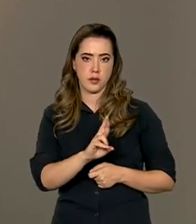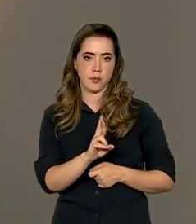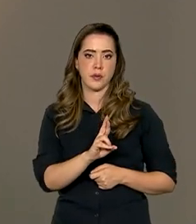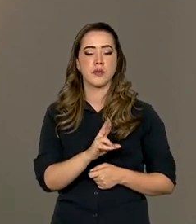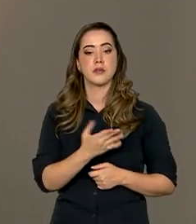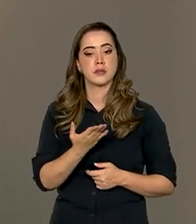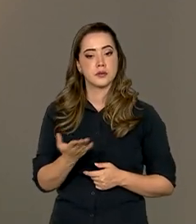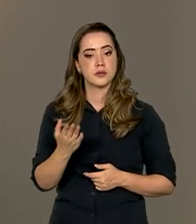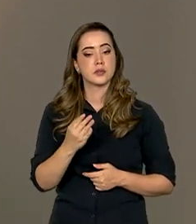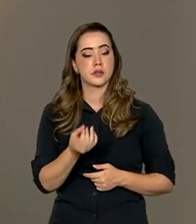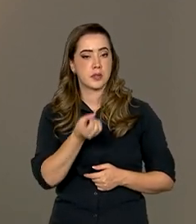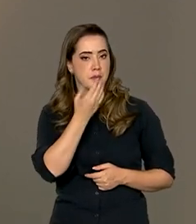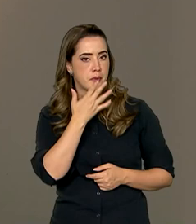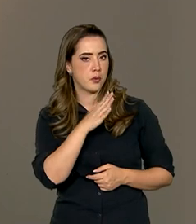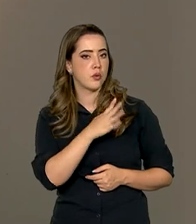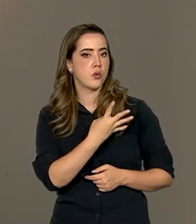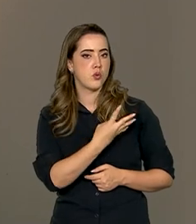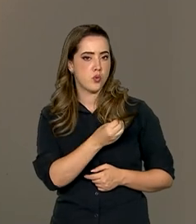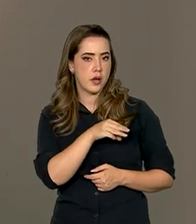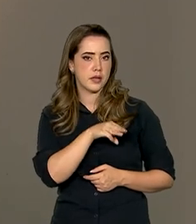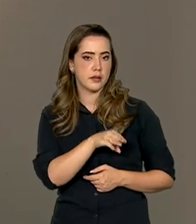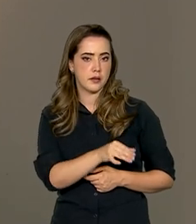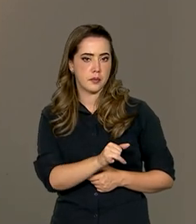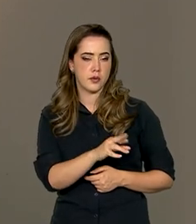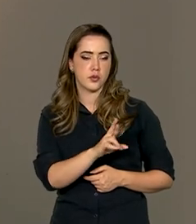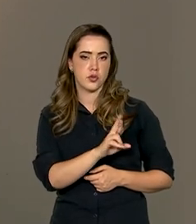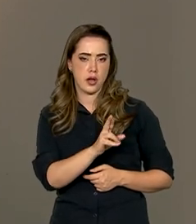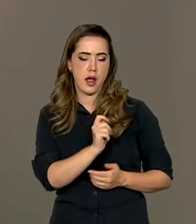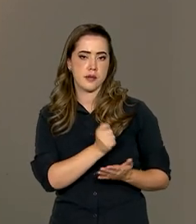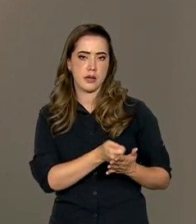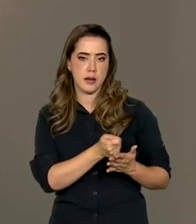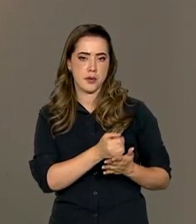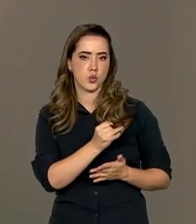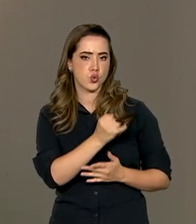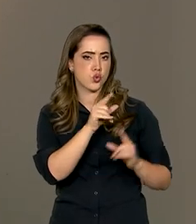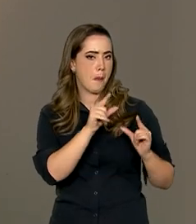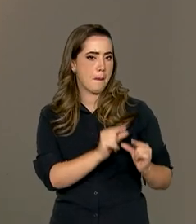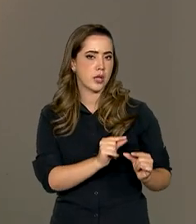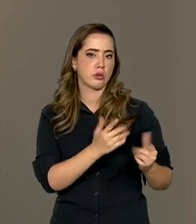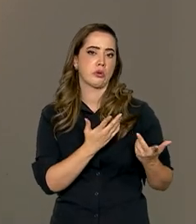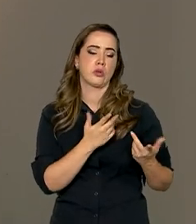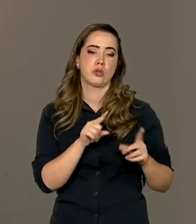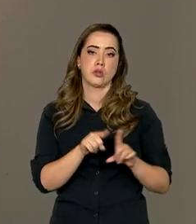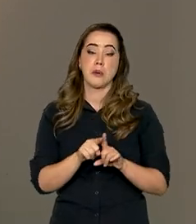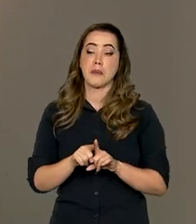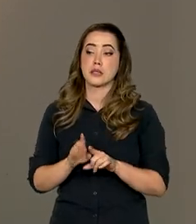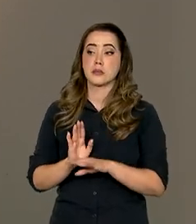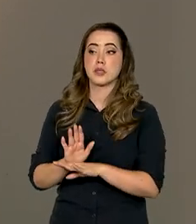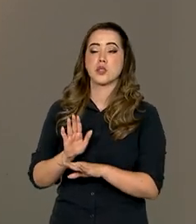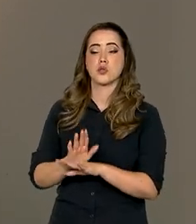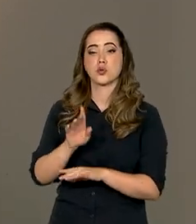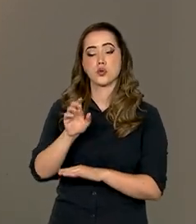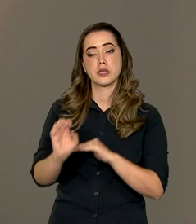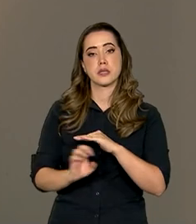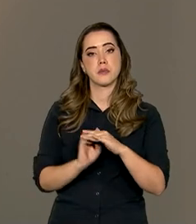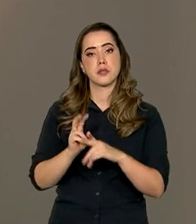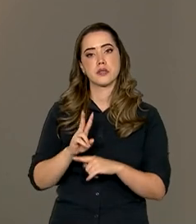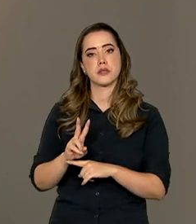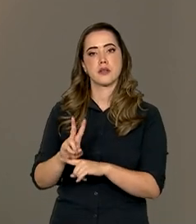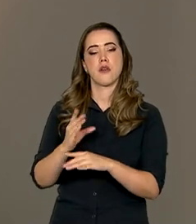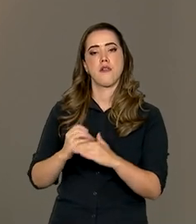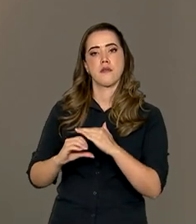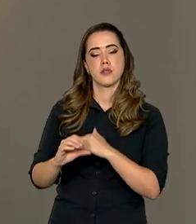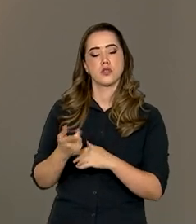país estar economizando no pagamento de juros. Mas, por outro lado, também, ajuda as empresas a investir, a gerar